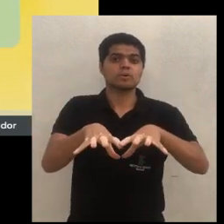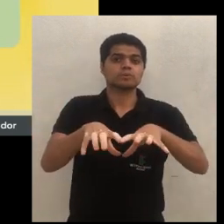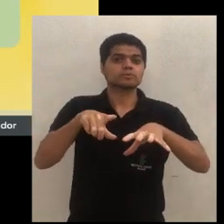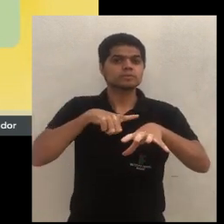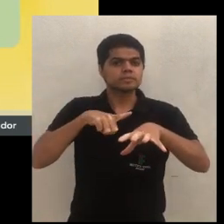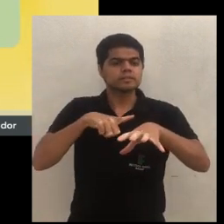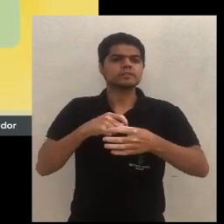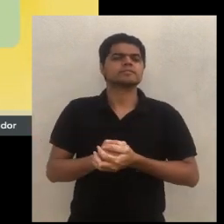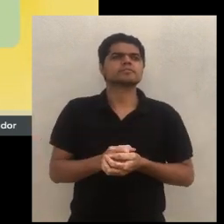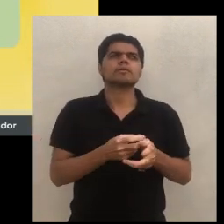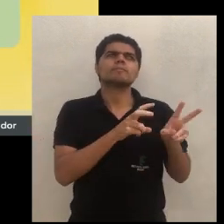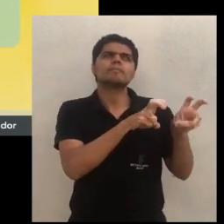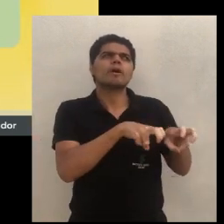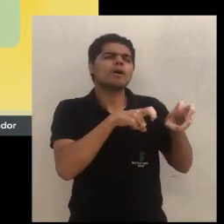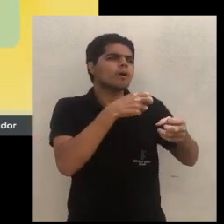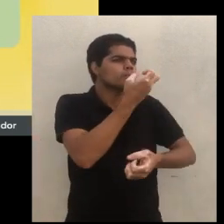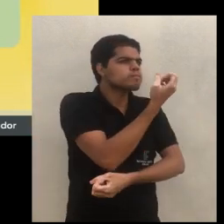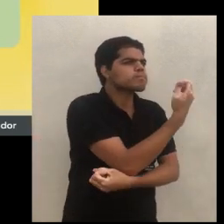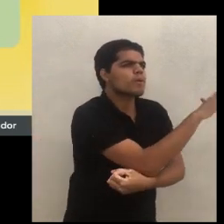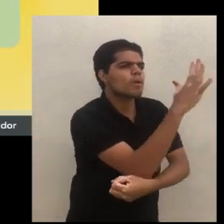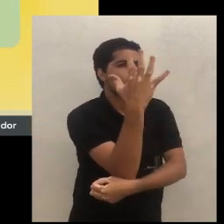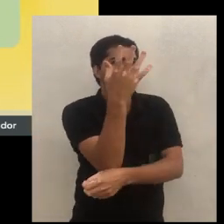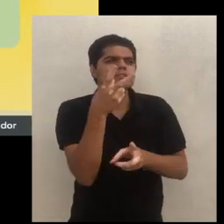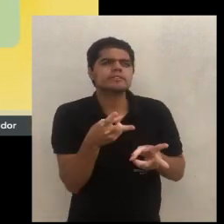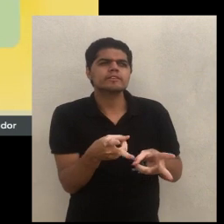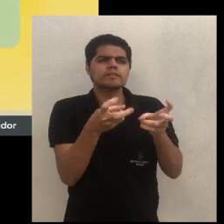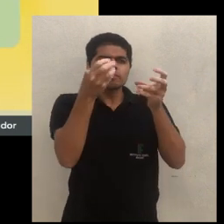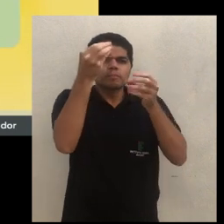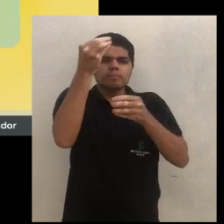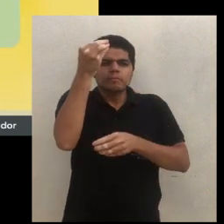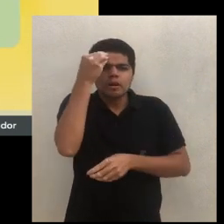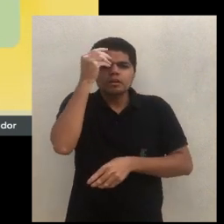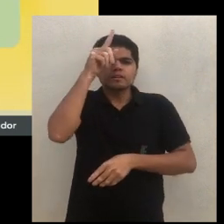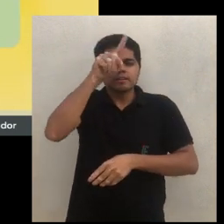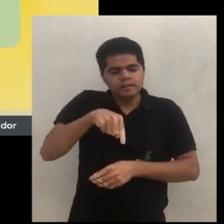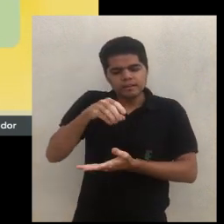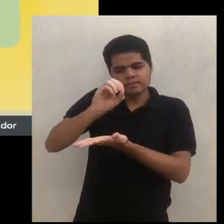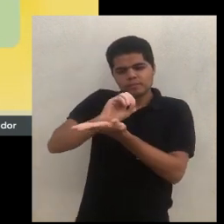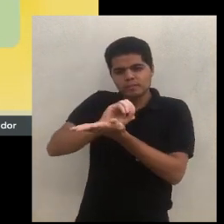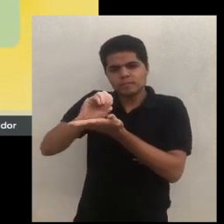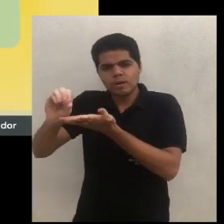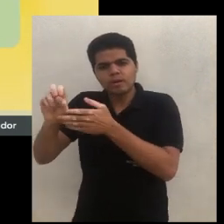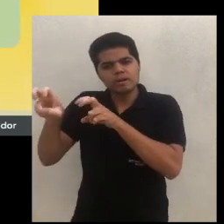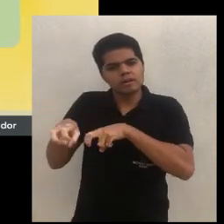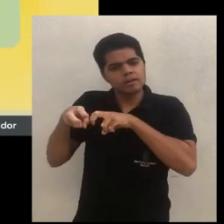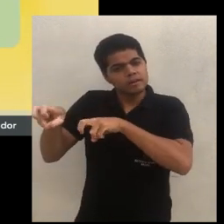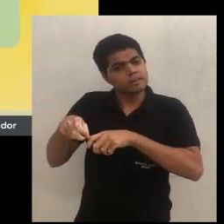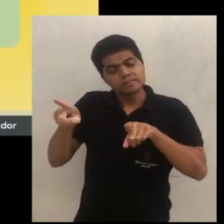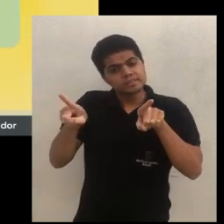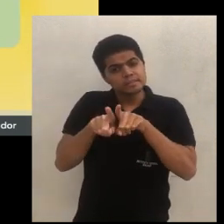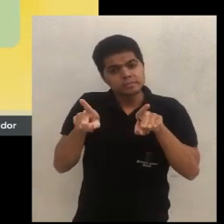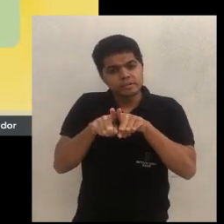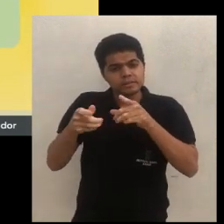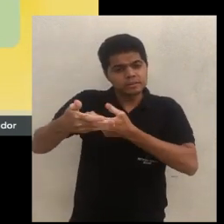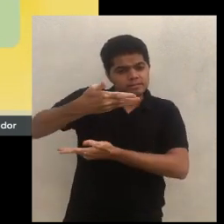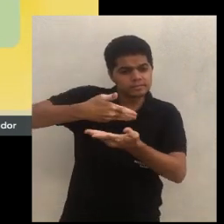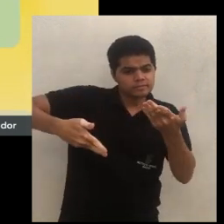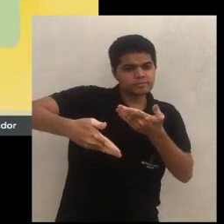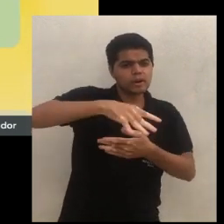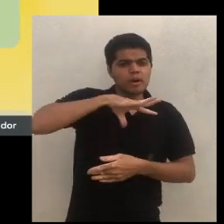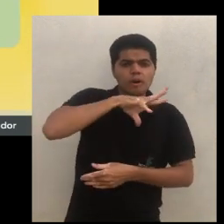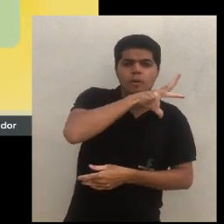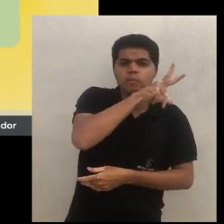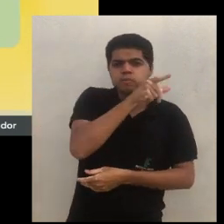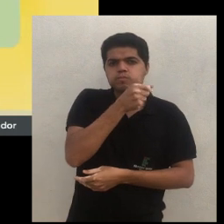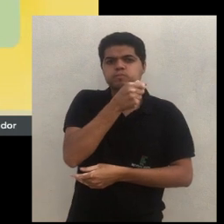a agrofloresta que eu acredito é realmente a agrofloresta da agricultura orgânica. É a agrofloresta que tem interação da